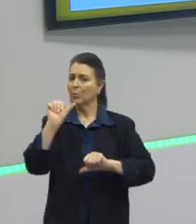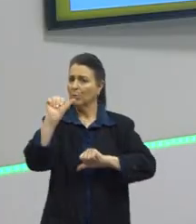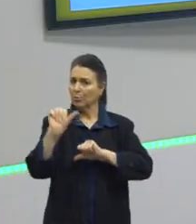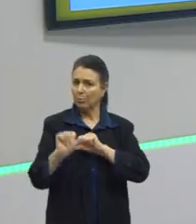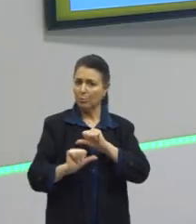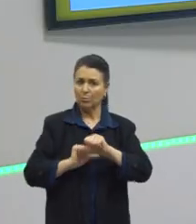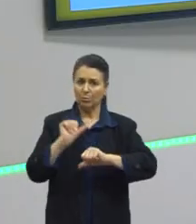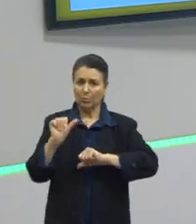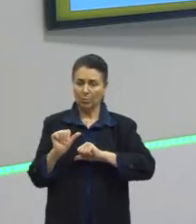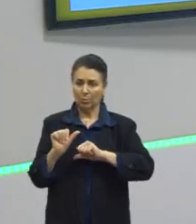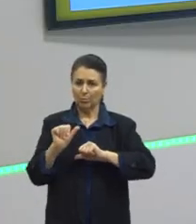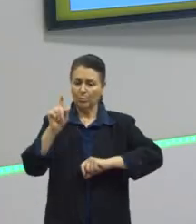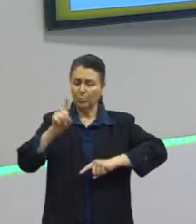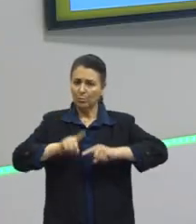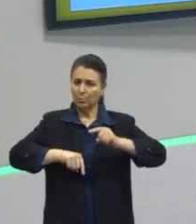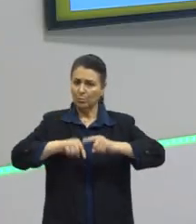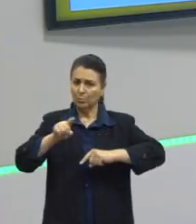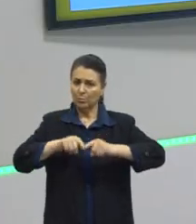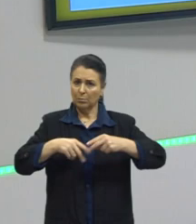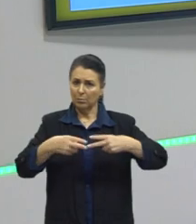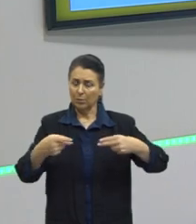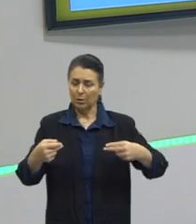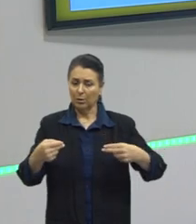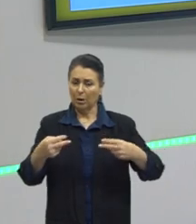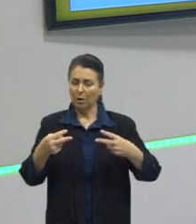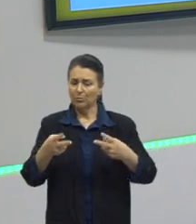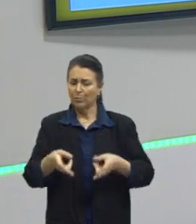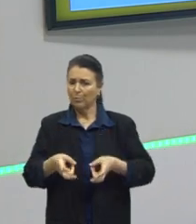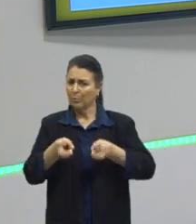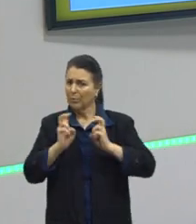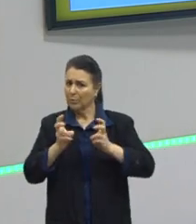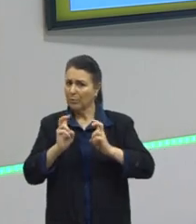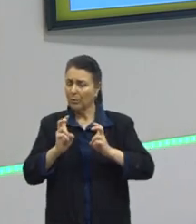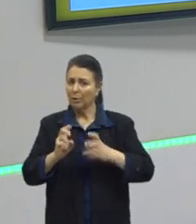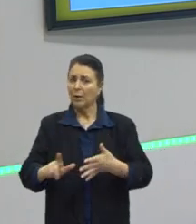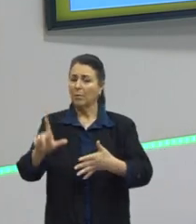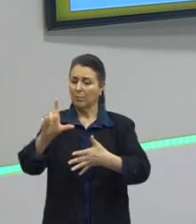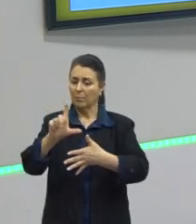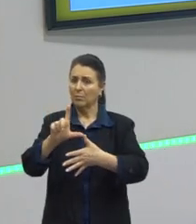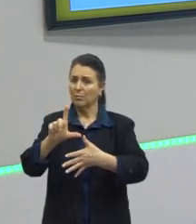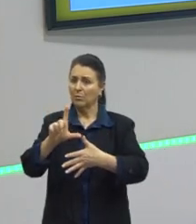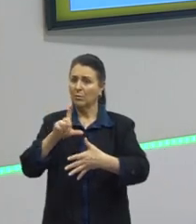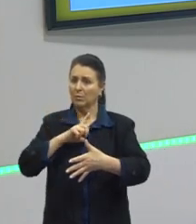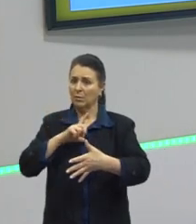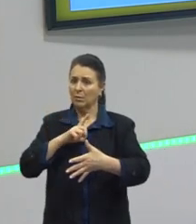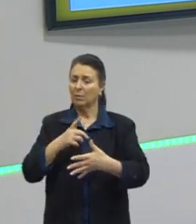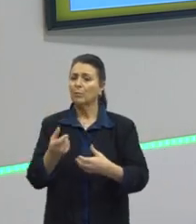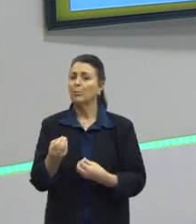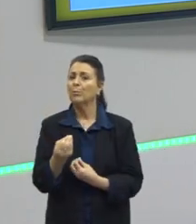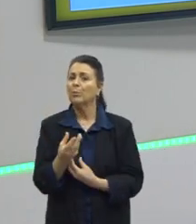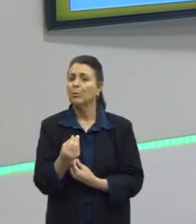os nossos bens, né, a gente viu, justamente a América Latina, tivemos a